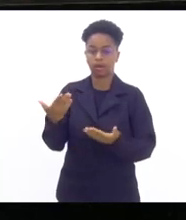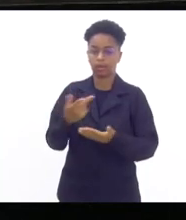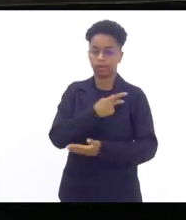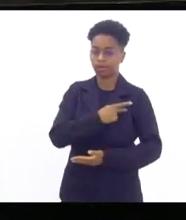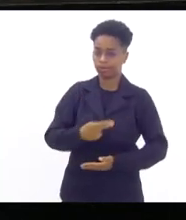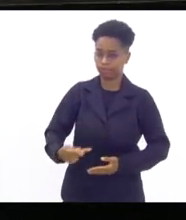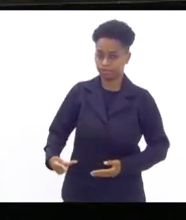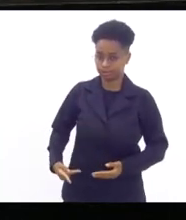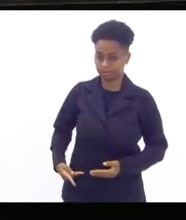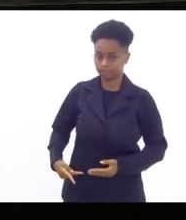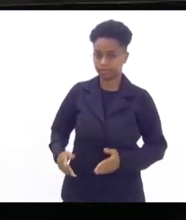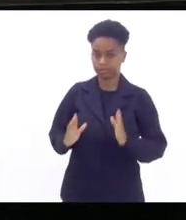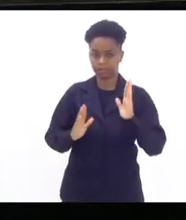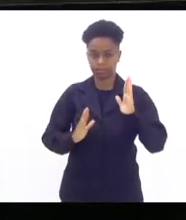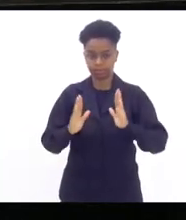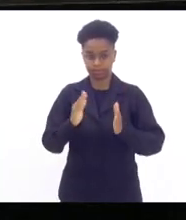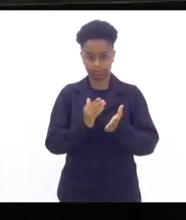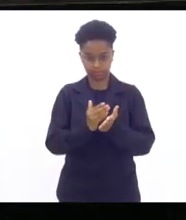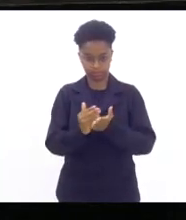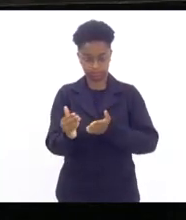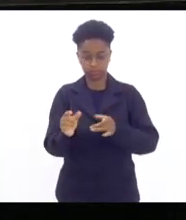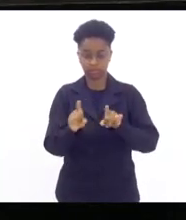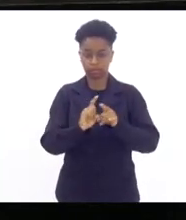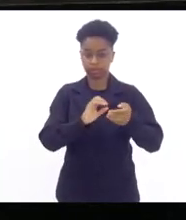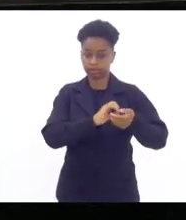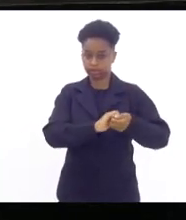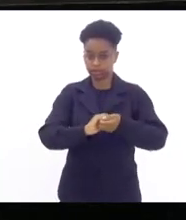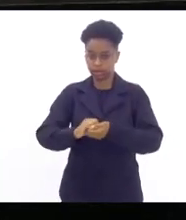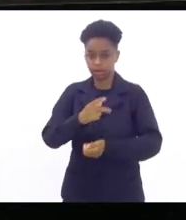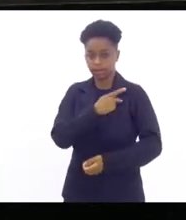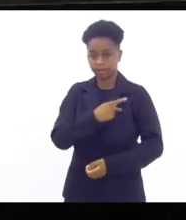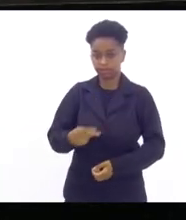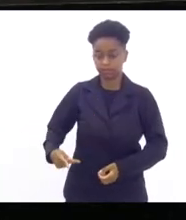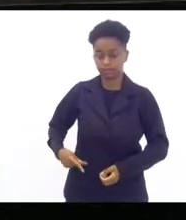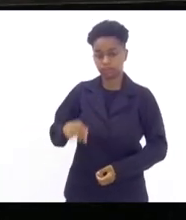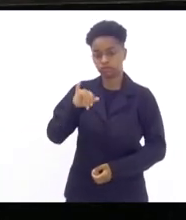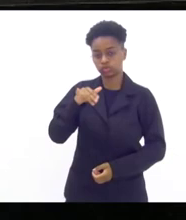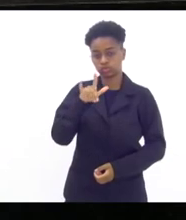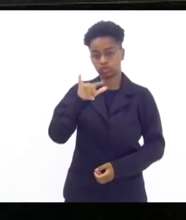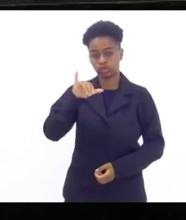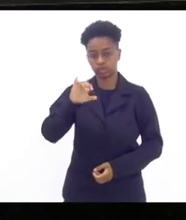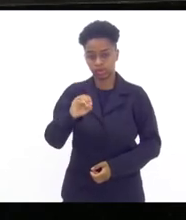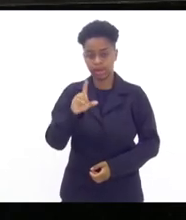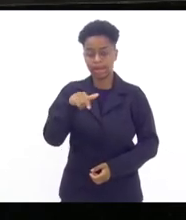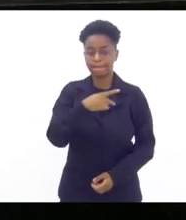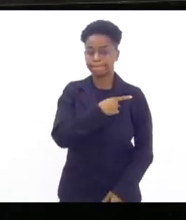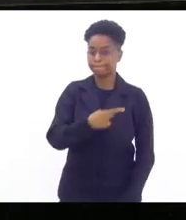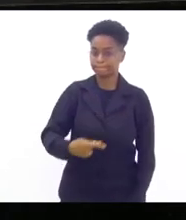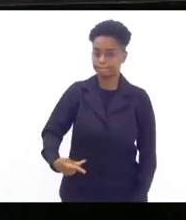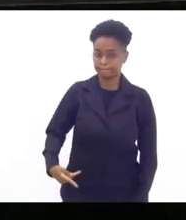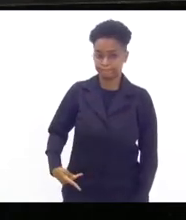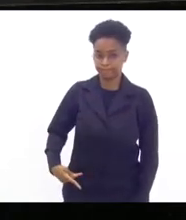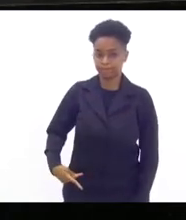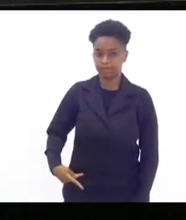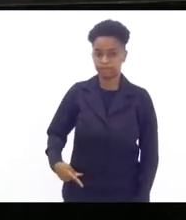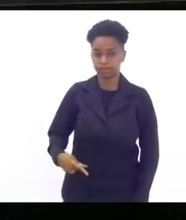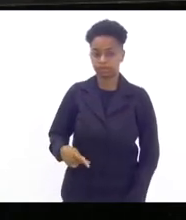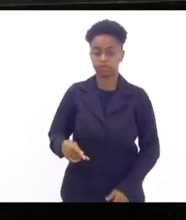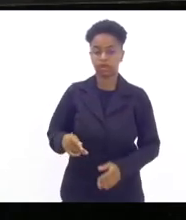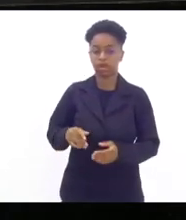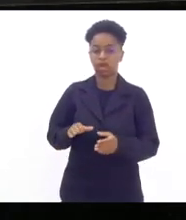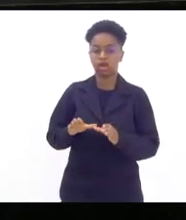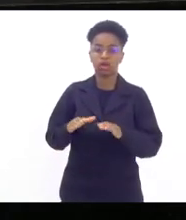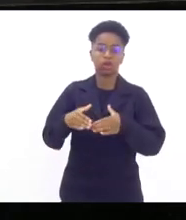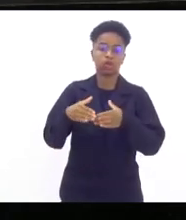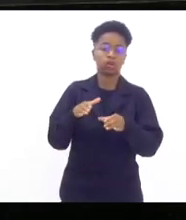expediente inicial saudar também o meu presidente Júlio Rocha que é presidente do conselho de